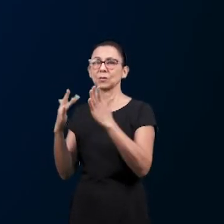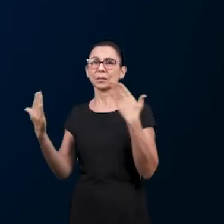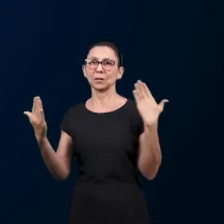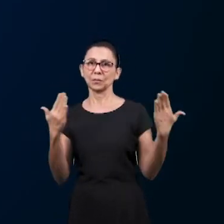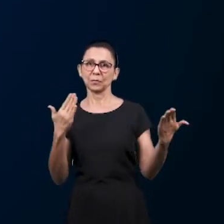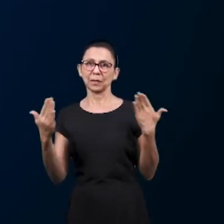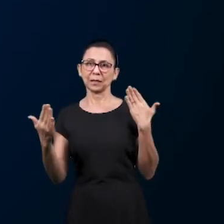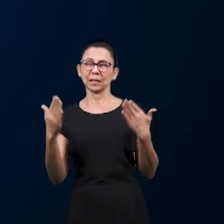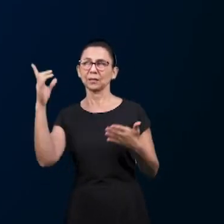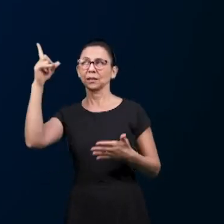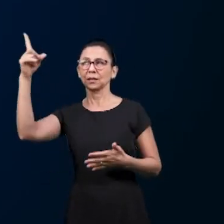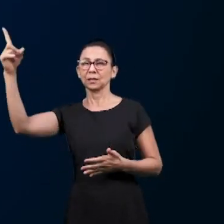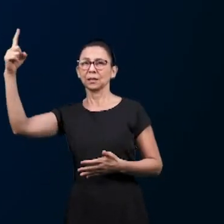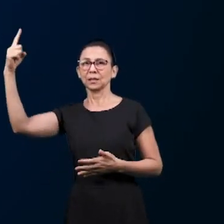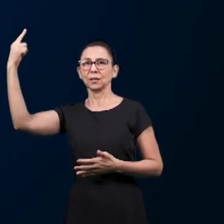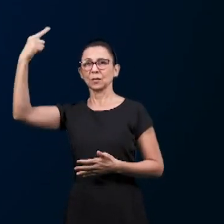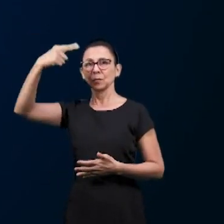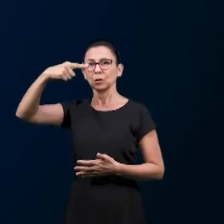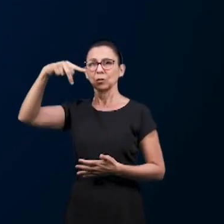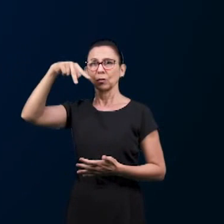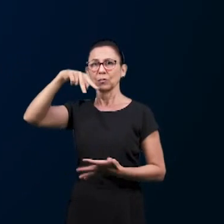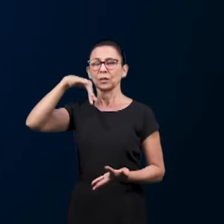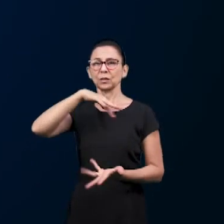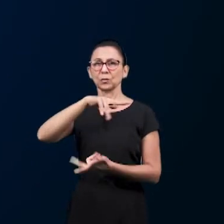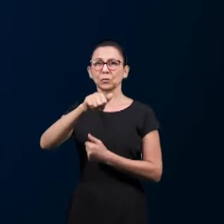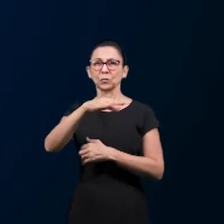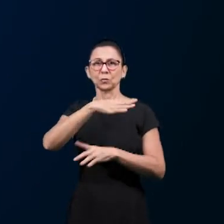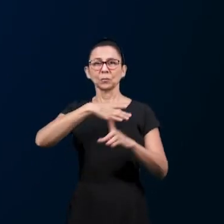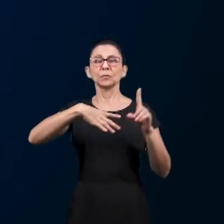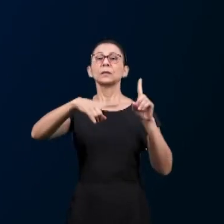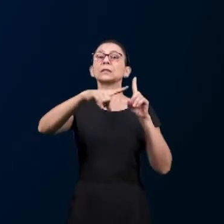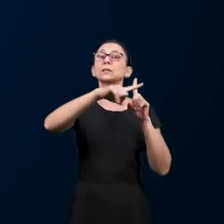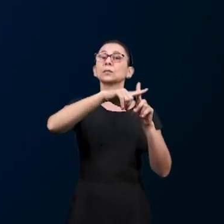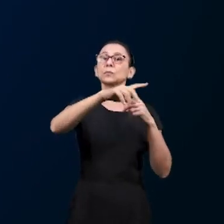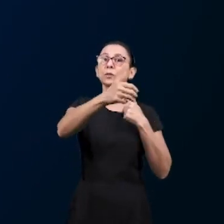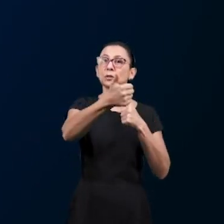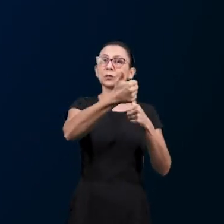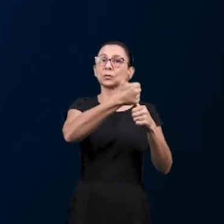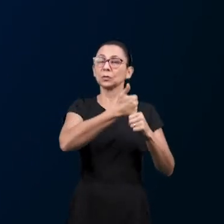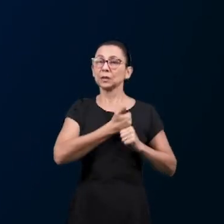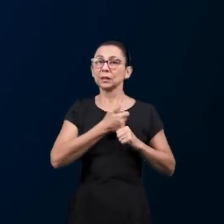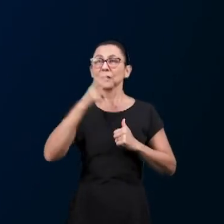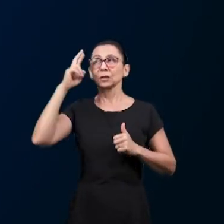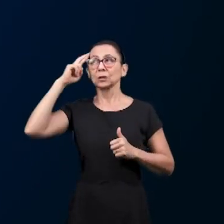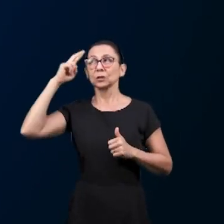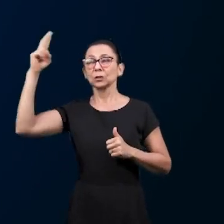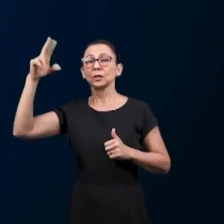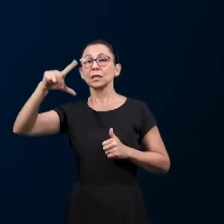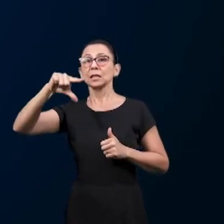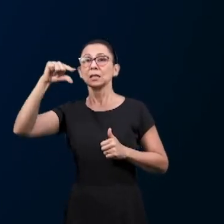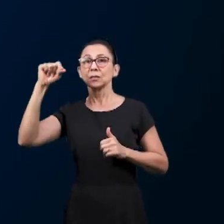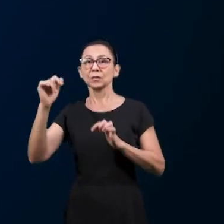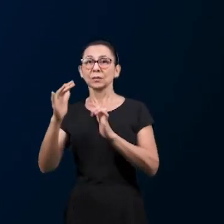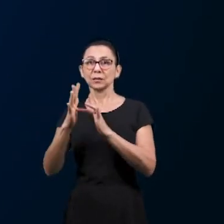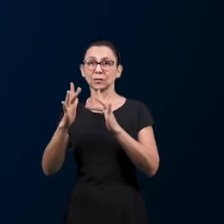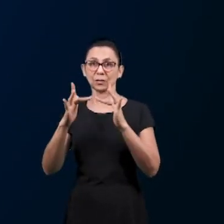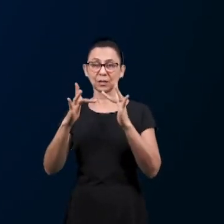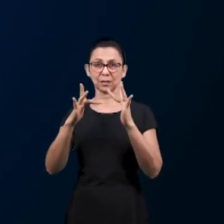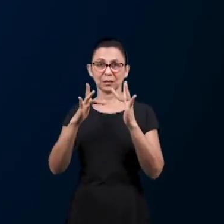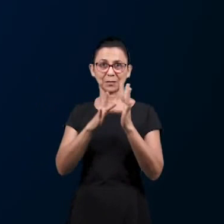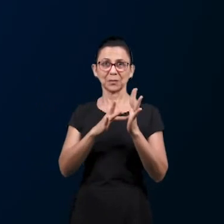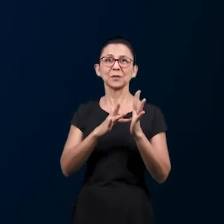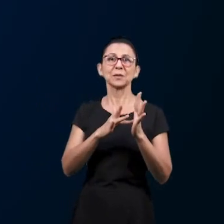ele é o filho amado de Deus, aquele em quem o coração do Pai se compraz, aquele a quem o Senhor separou para cumprir o projeto de